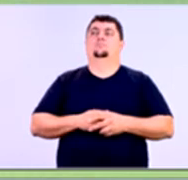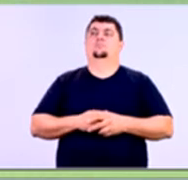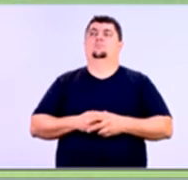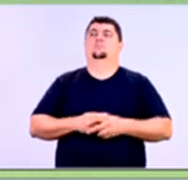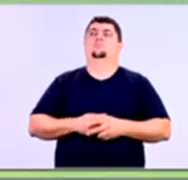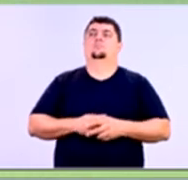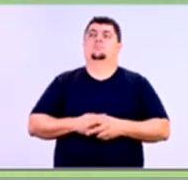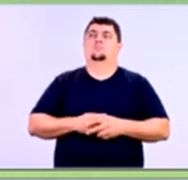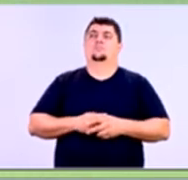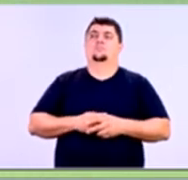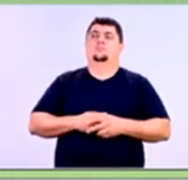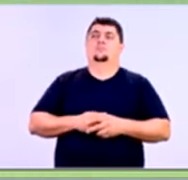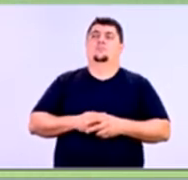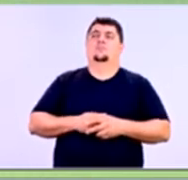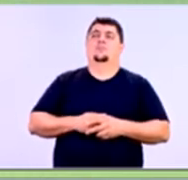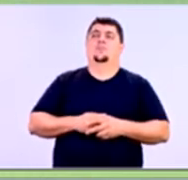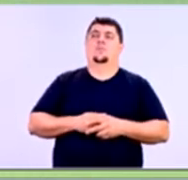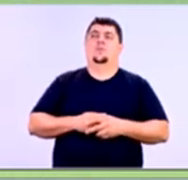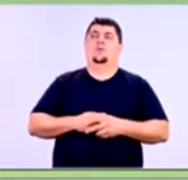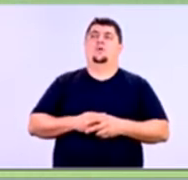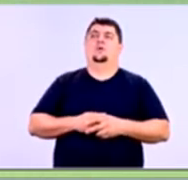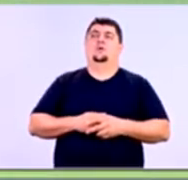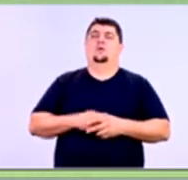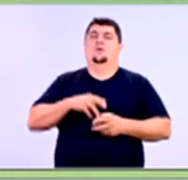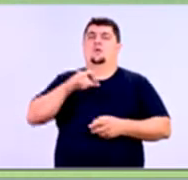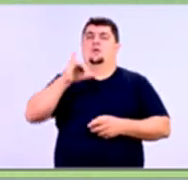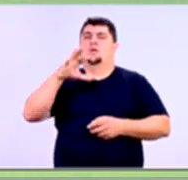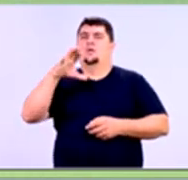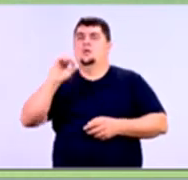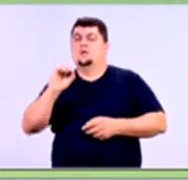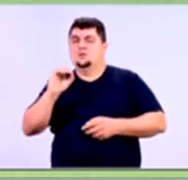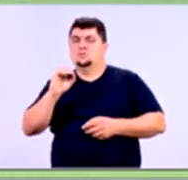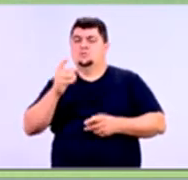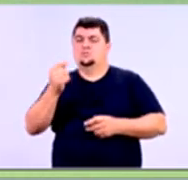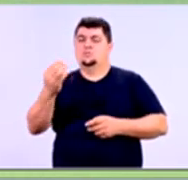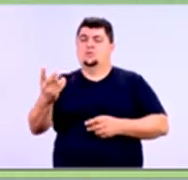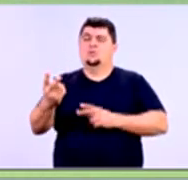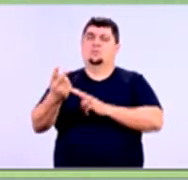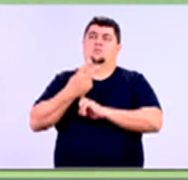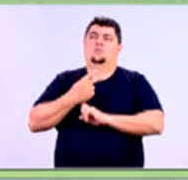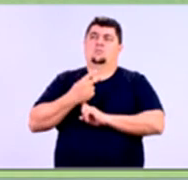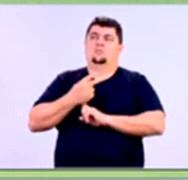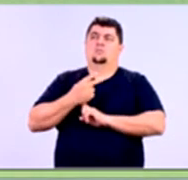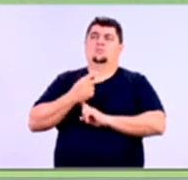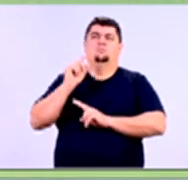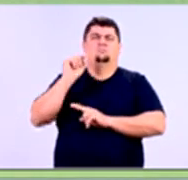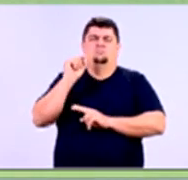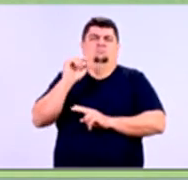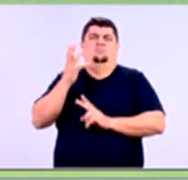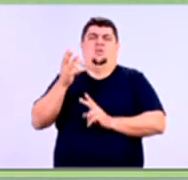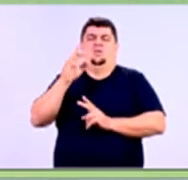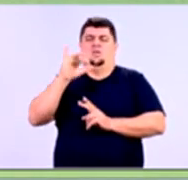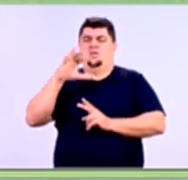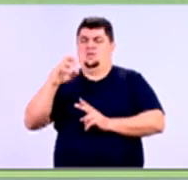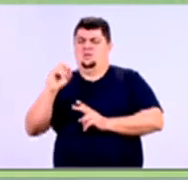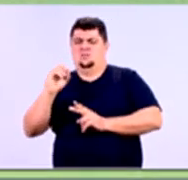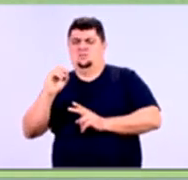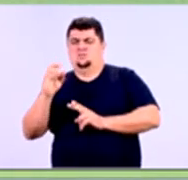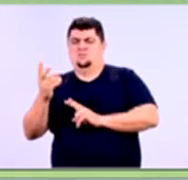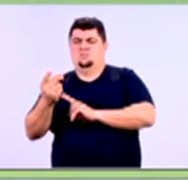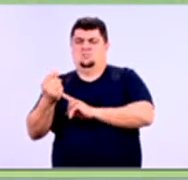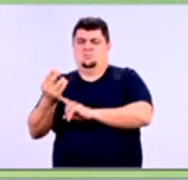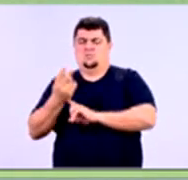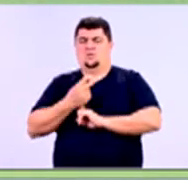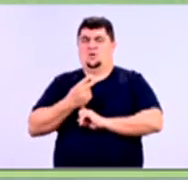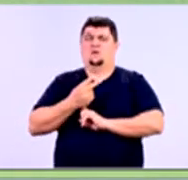Vamos ao próximo slide. Risco do crédito. O que é o risco do crédito? Risco